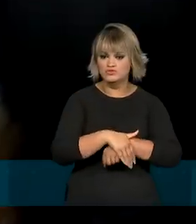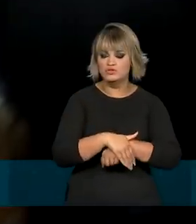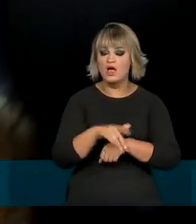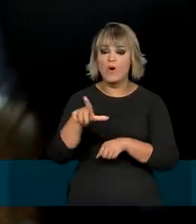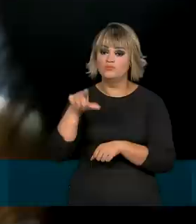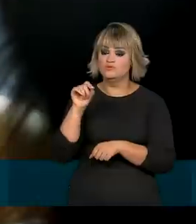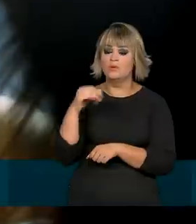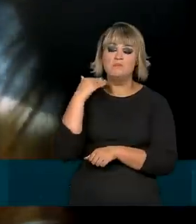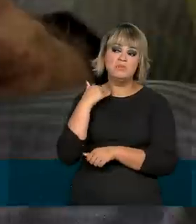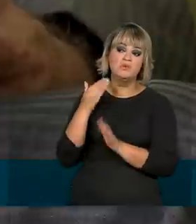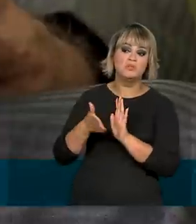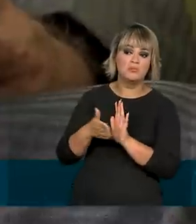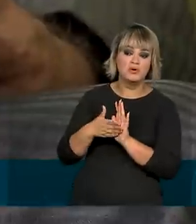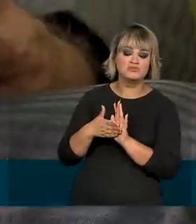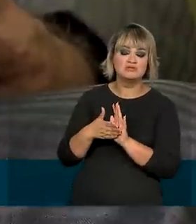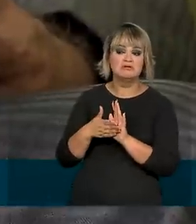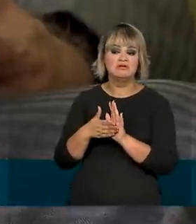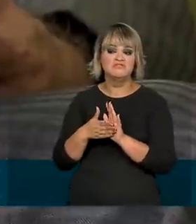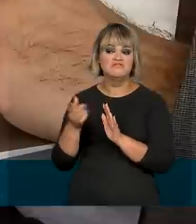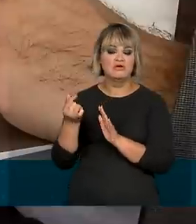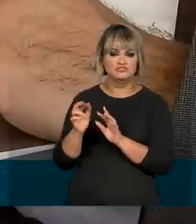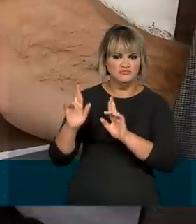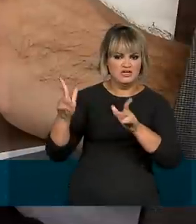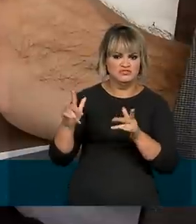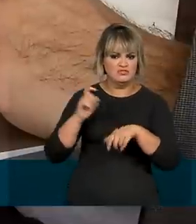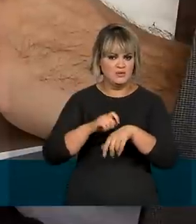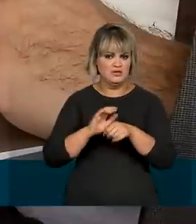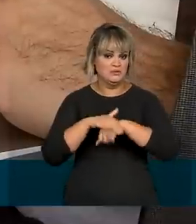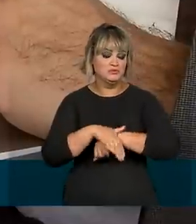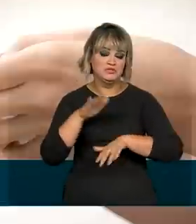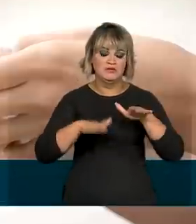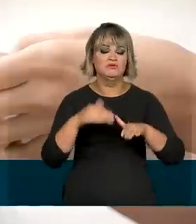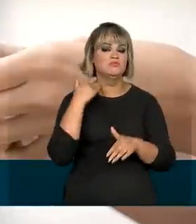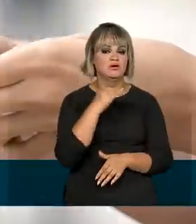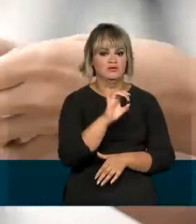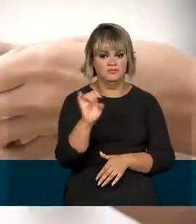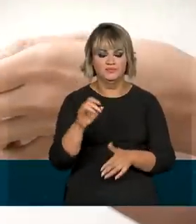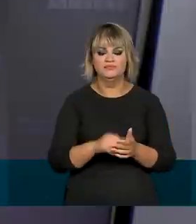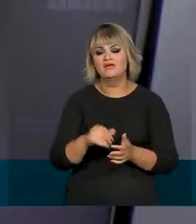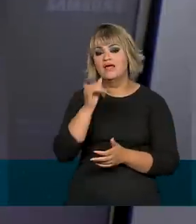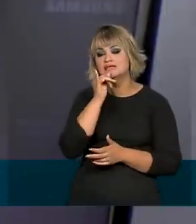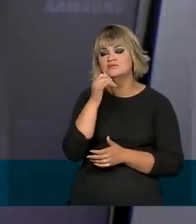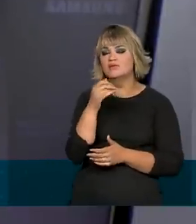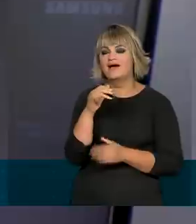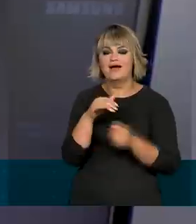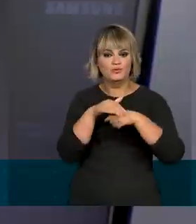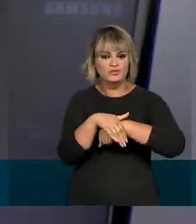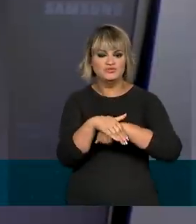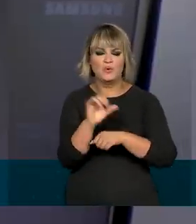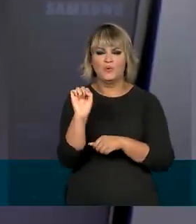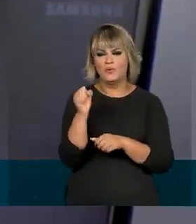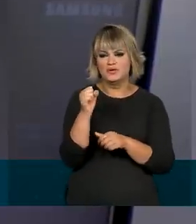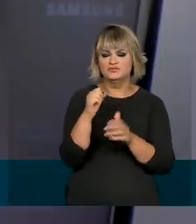opcional aos bancos oferecerem customização do horário noturno diferenciado. Outro exemplo, normalmente o horário noturno é